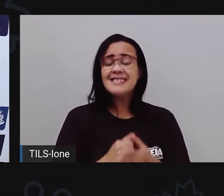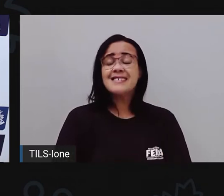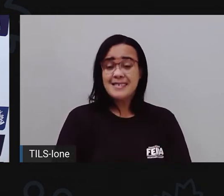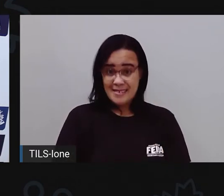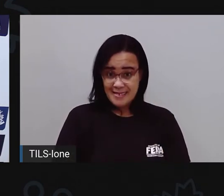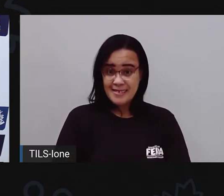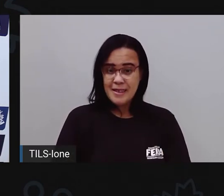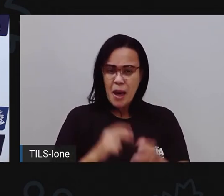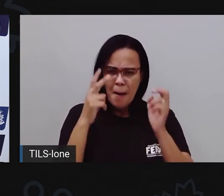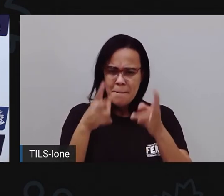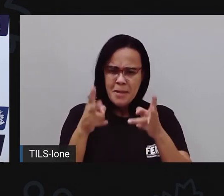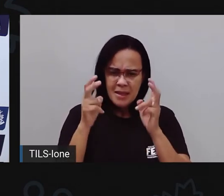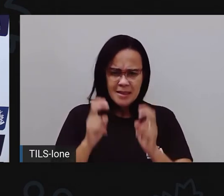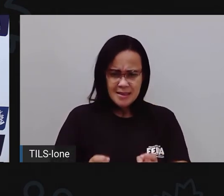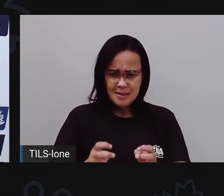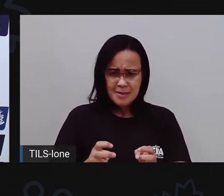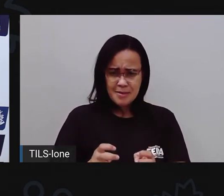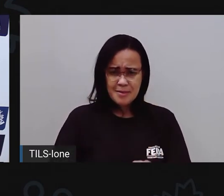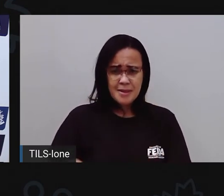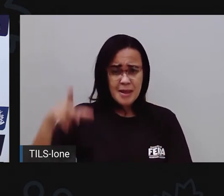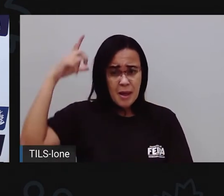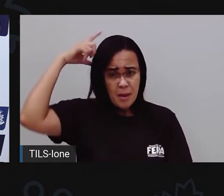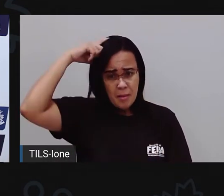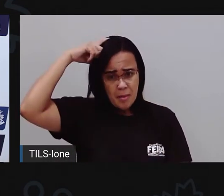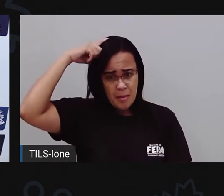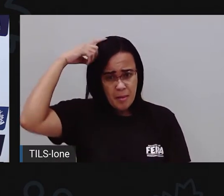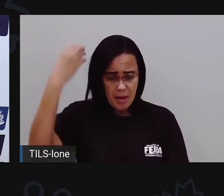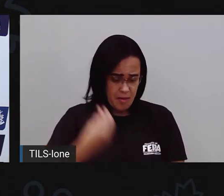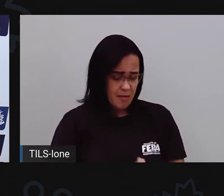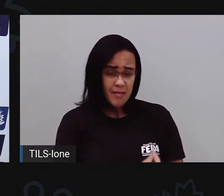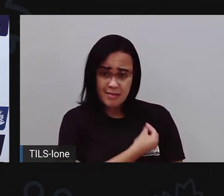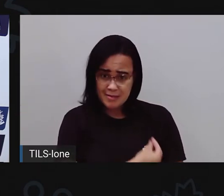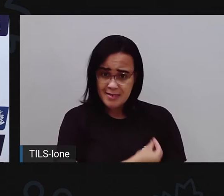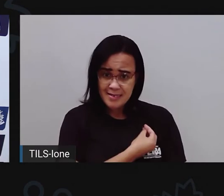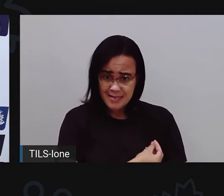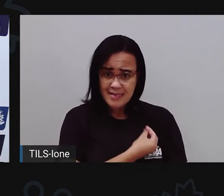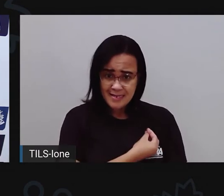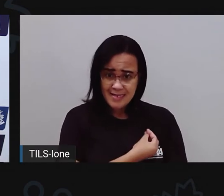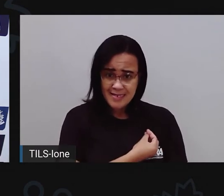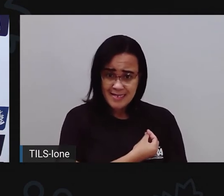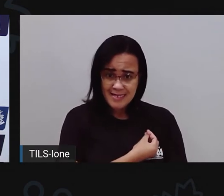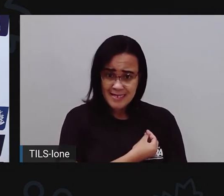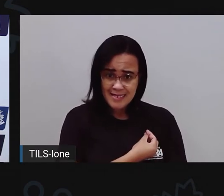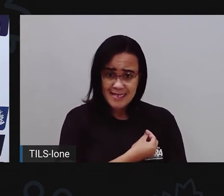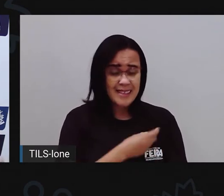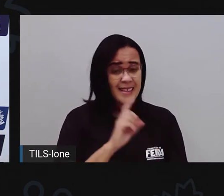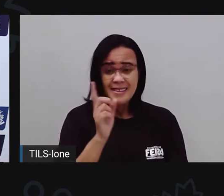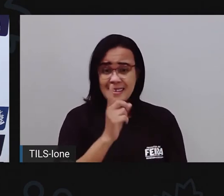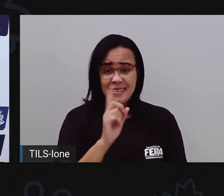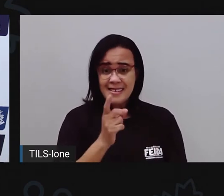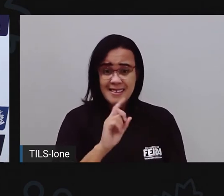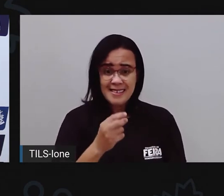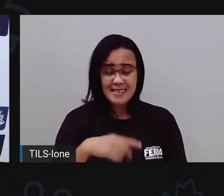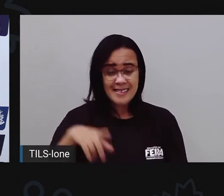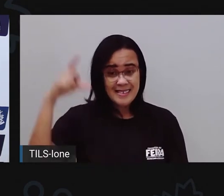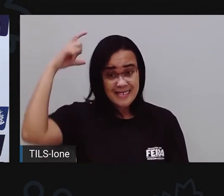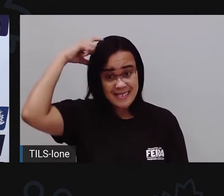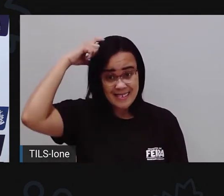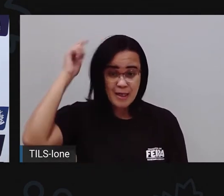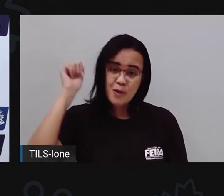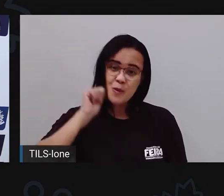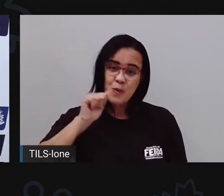real, A Princesa Maribel, ela é representada com objetos, né? O livro todo, na verdade,